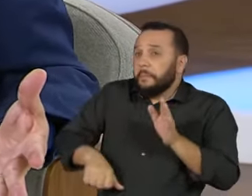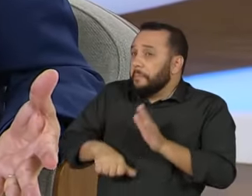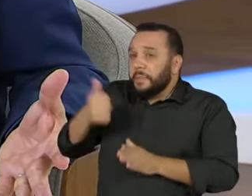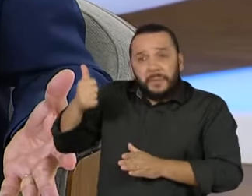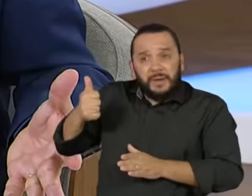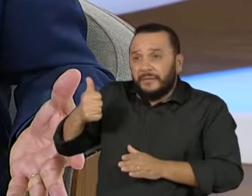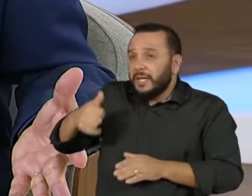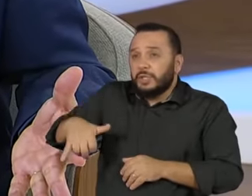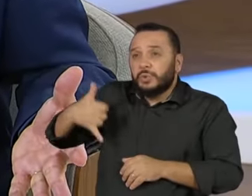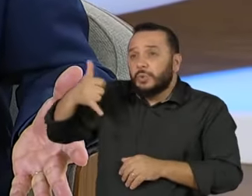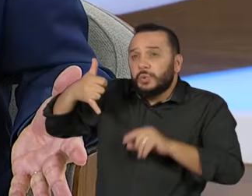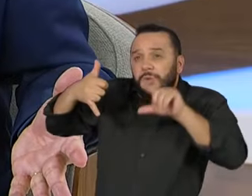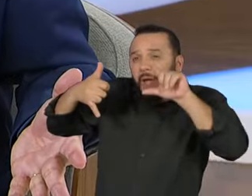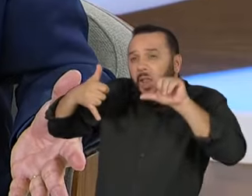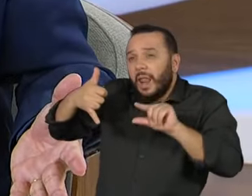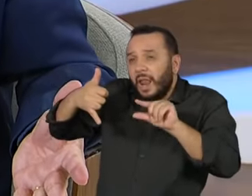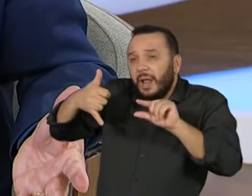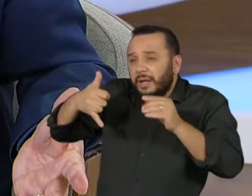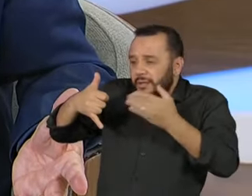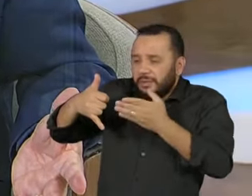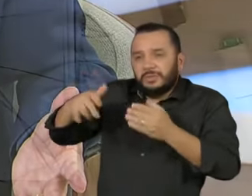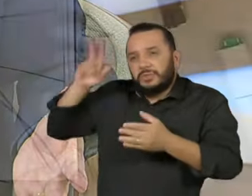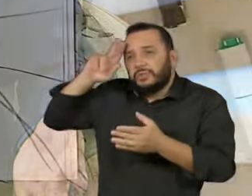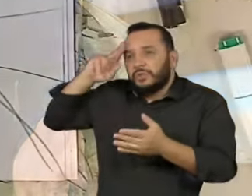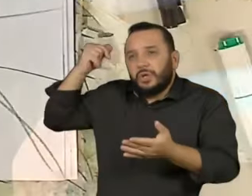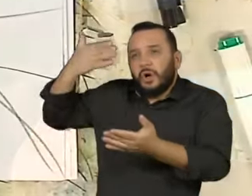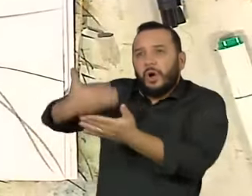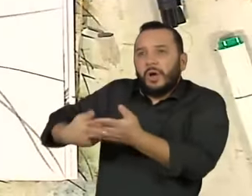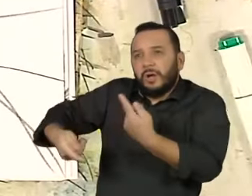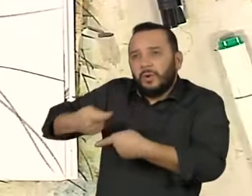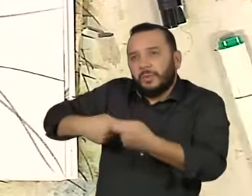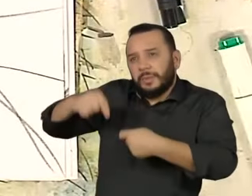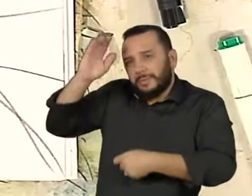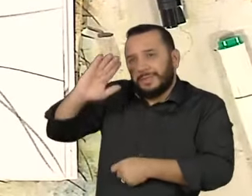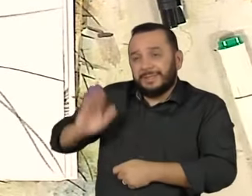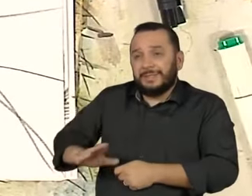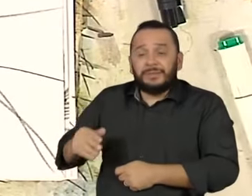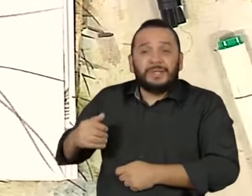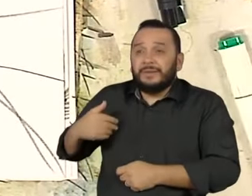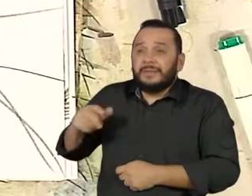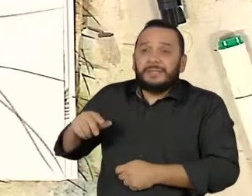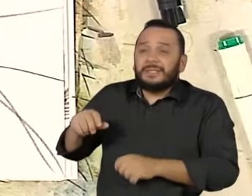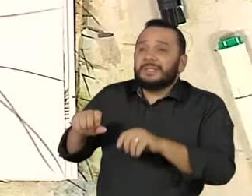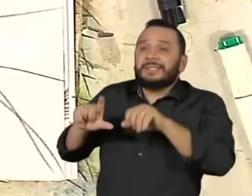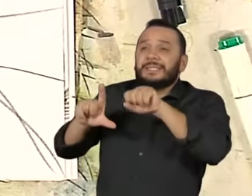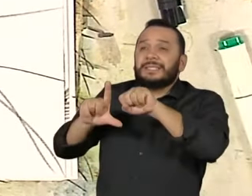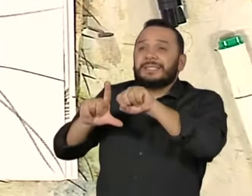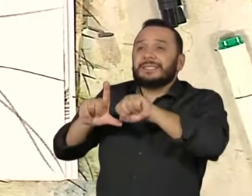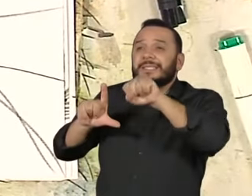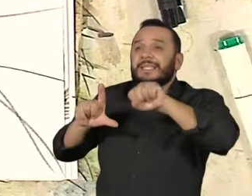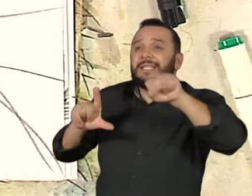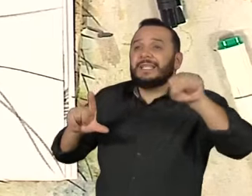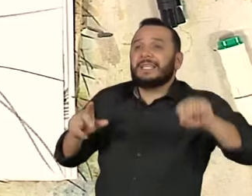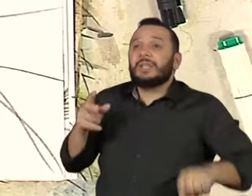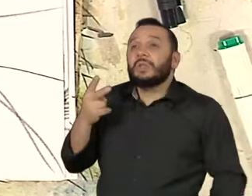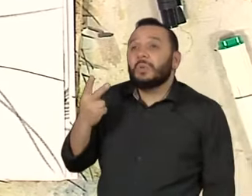expressivamente, na história econômica do país. Quer dizer, nós tivemos juros de 2%, selic de 2%. Quer dizer,